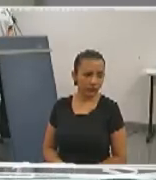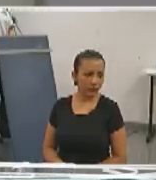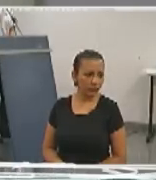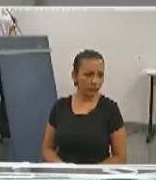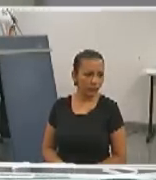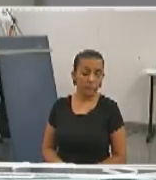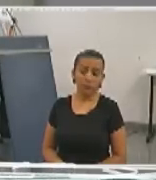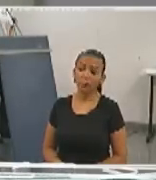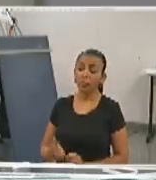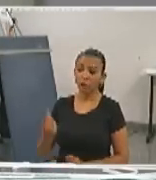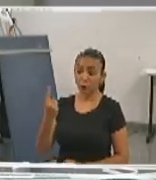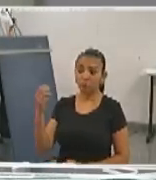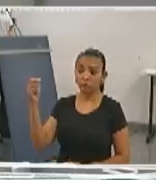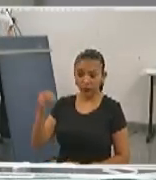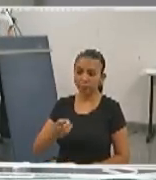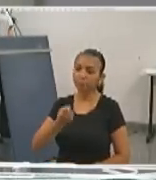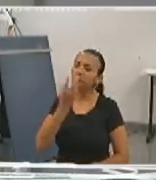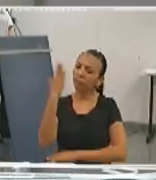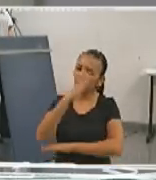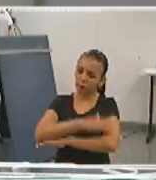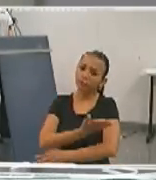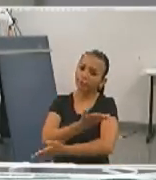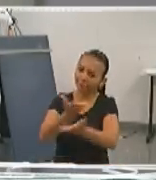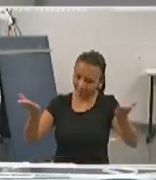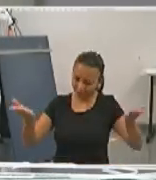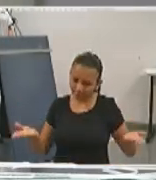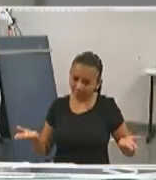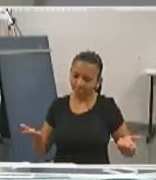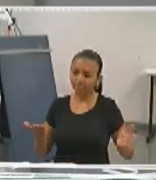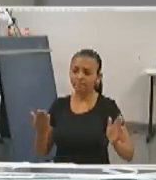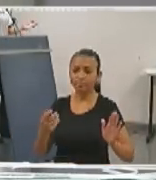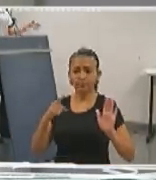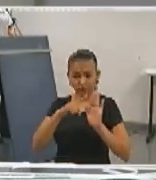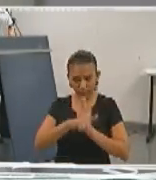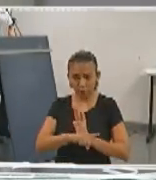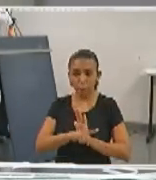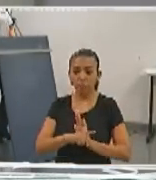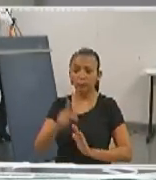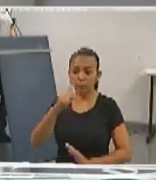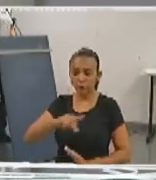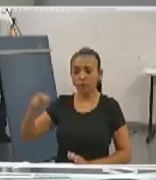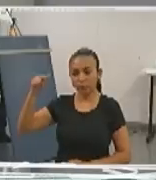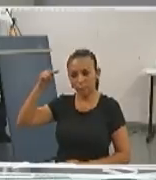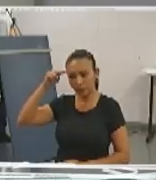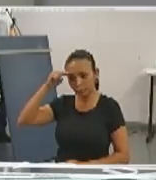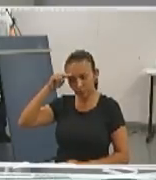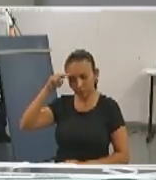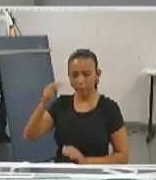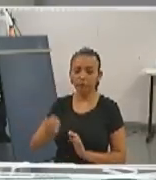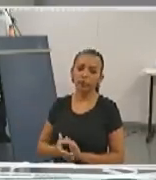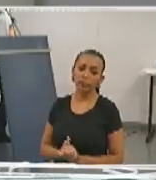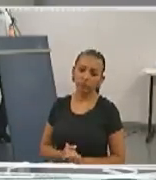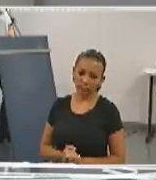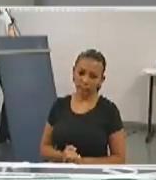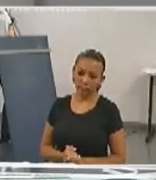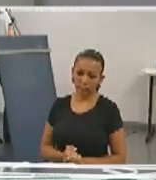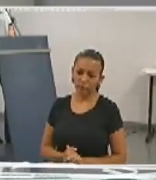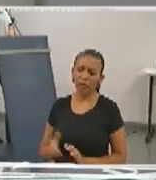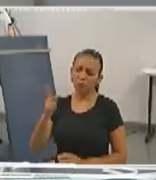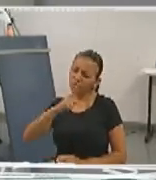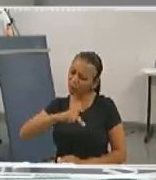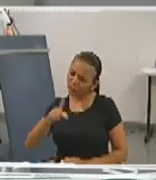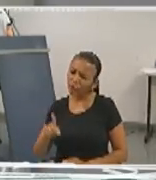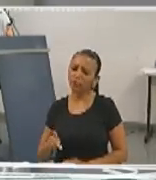Um minuto. Boa tarde a todos. Vou fazer para o professor Joelson. Professor